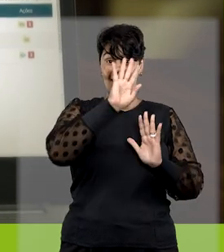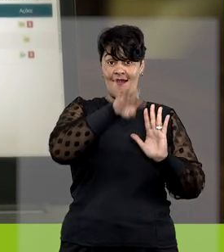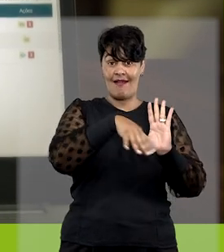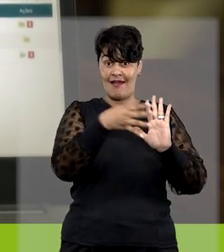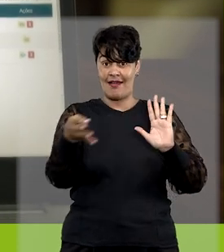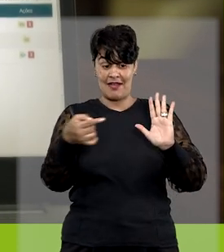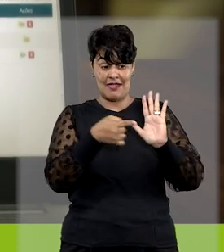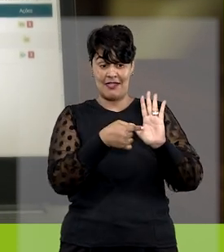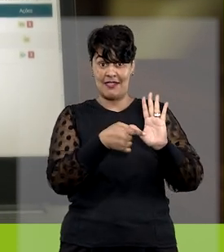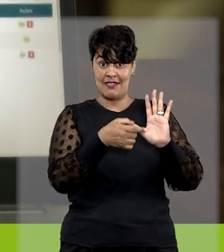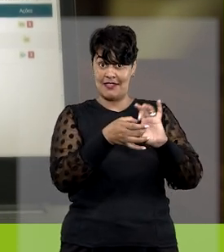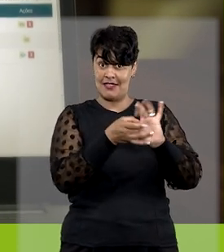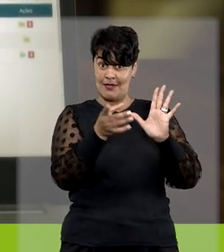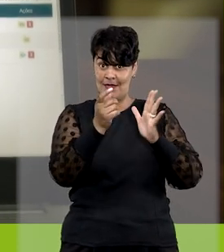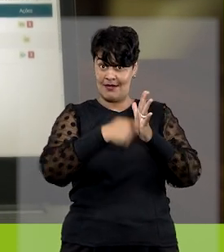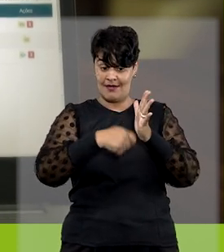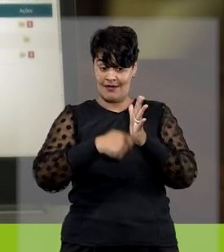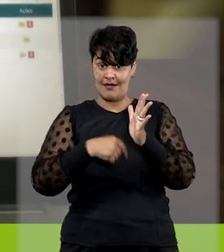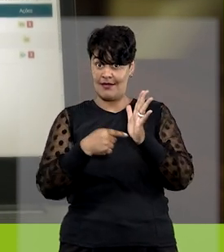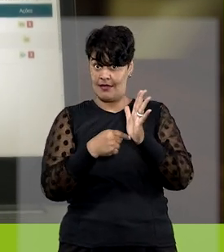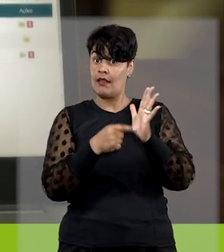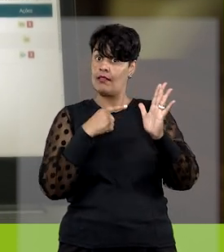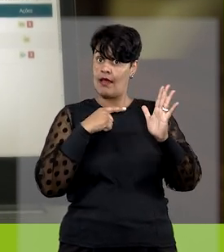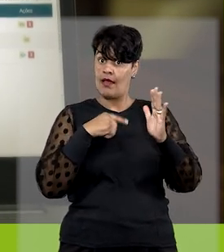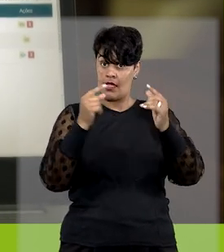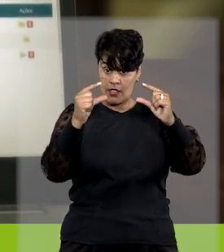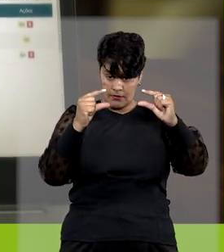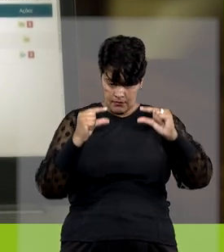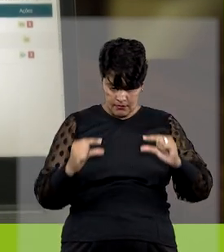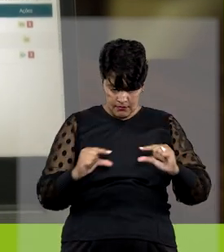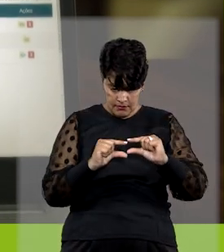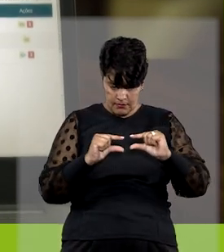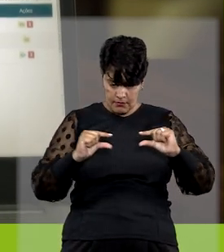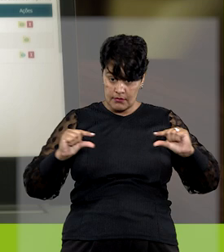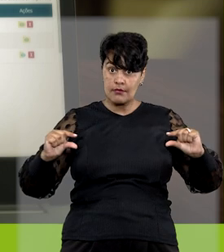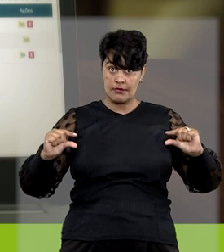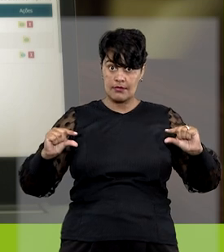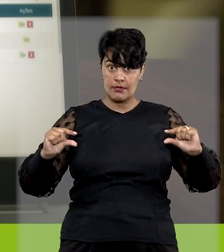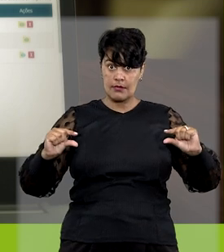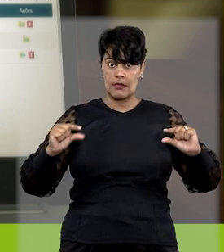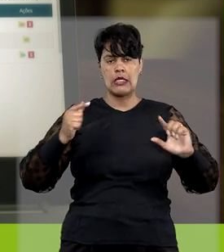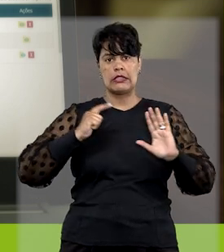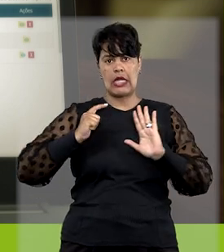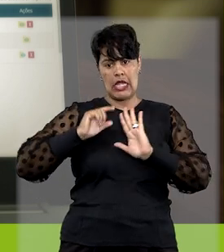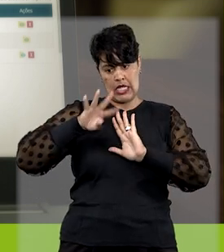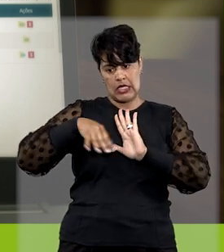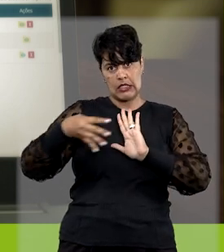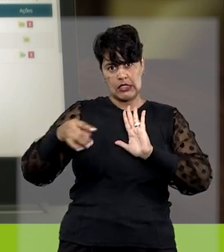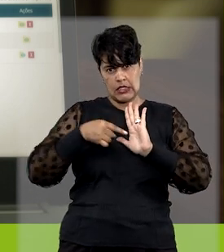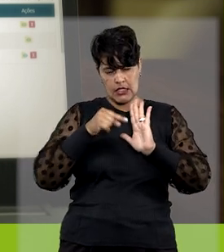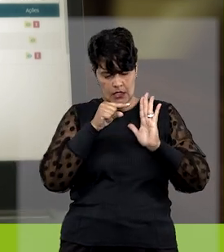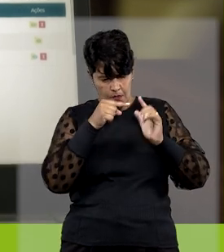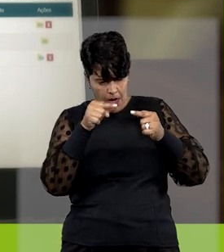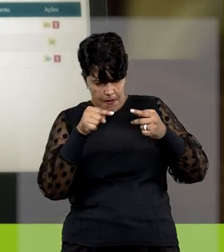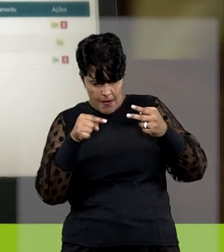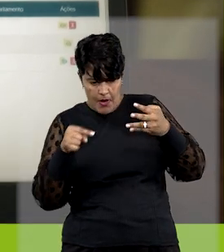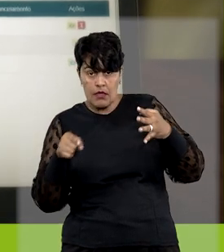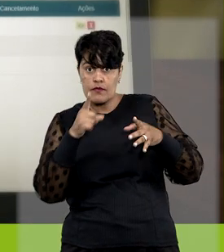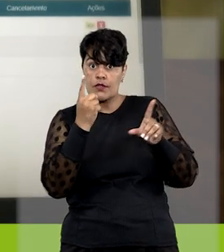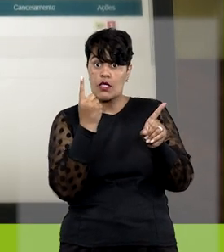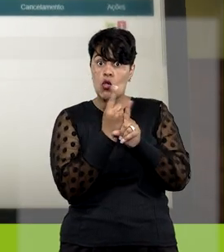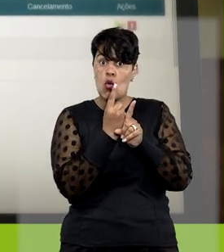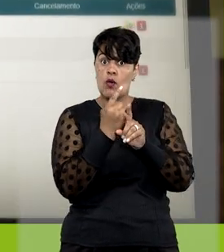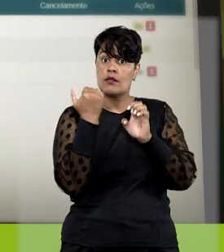A lista de liberações de assinatura externa é exibida na parte inferior da tela. Por meio da listagem, é possível